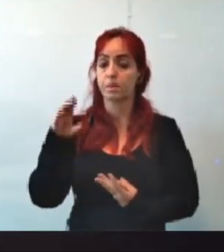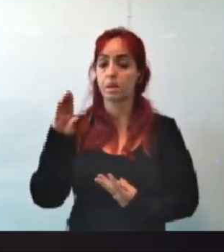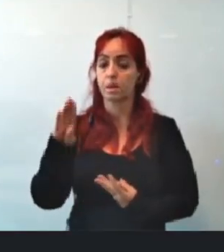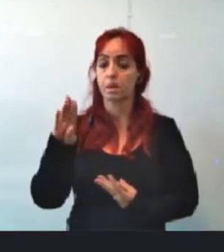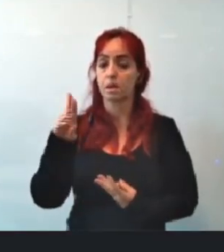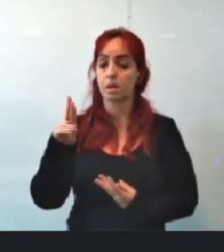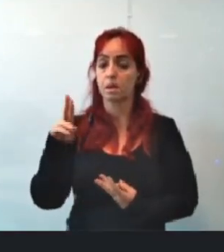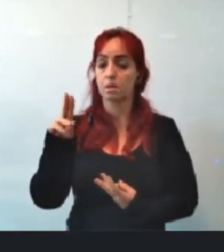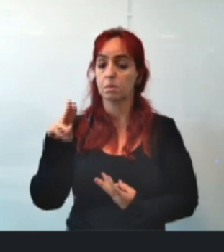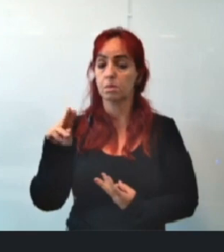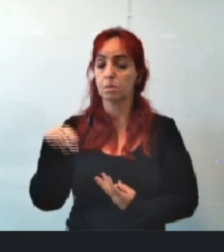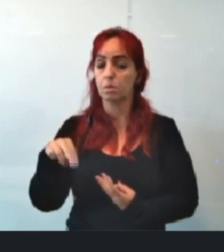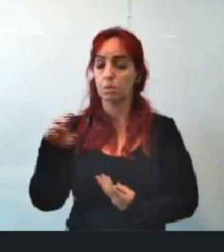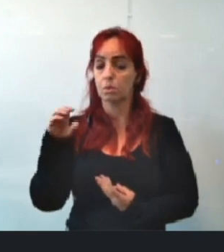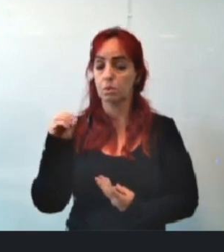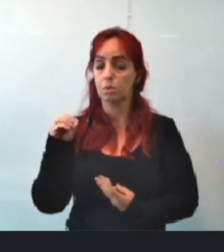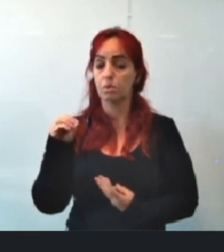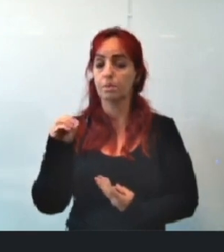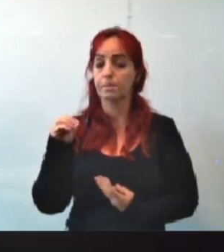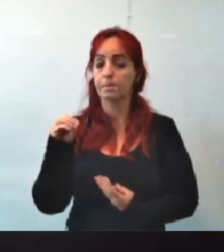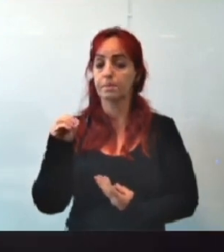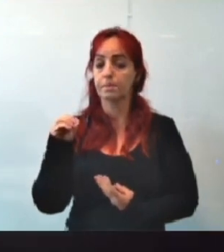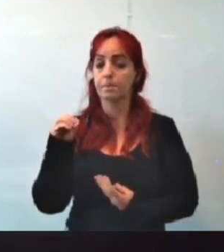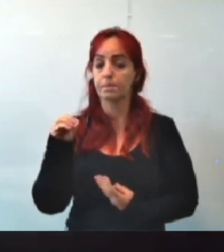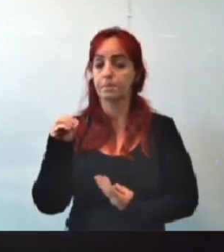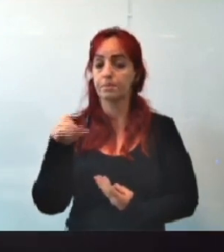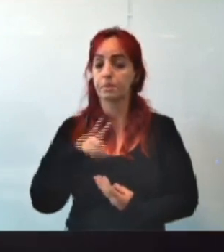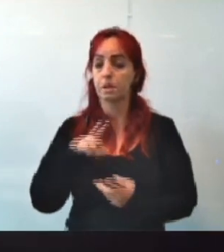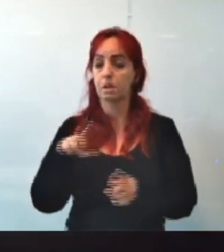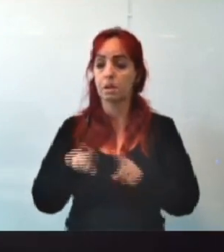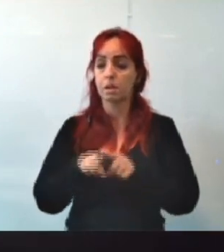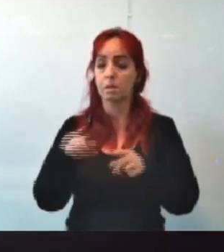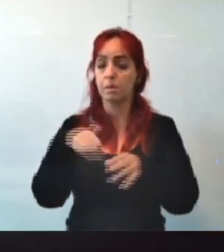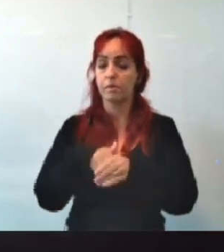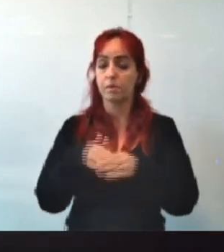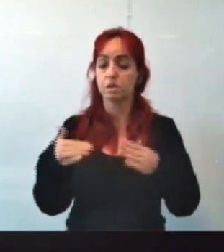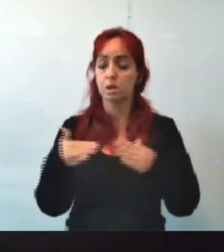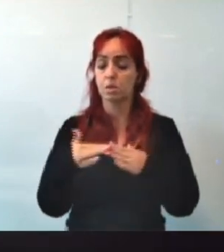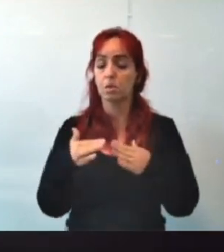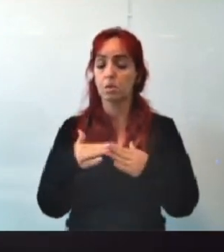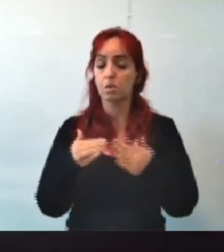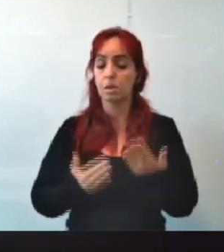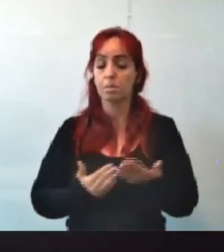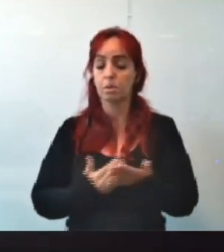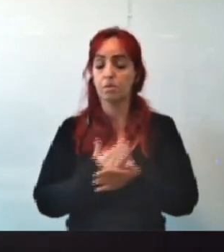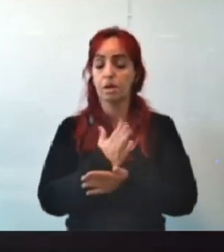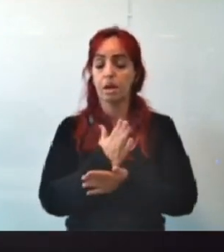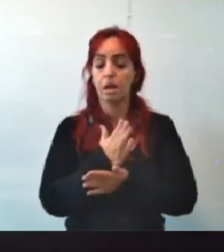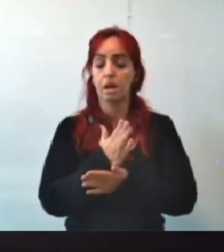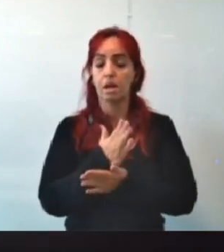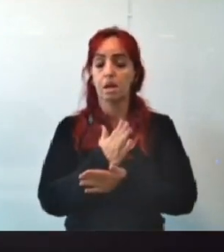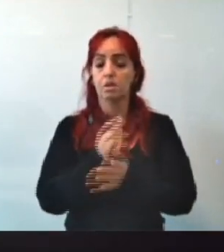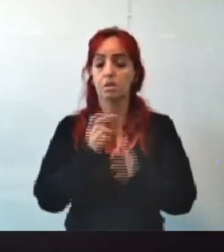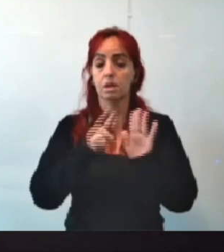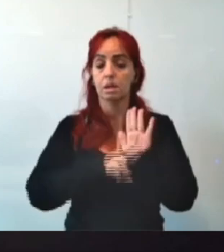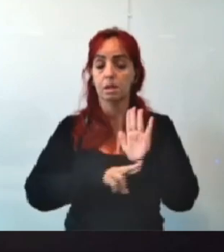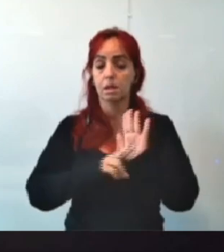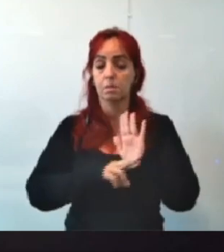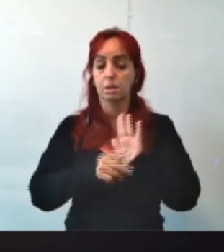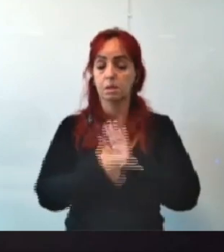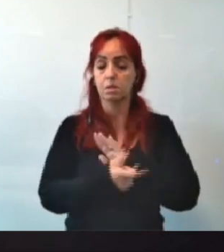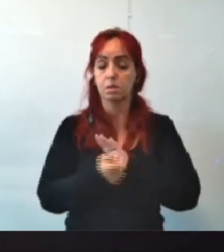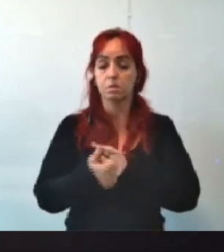Pedralva. De acordo. Eu também voto de acordo, então, fica aprovado o requerimento de comissão